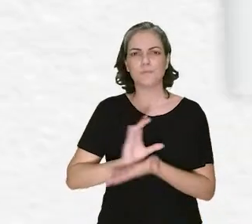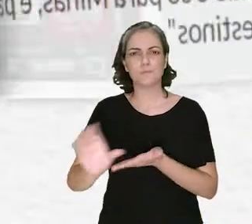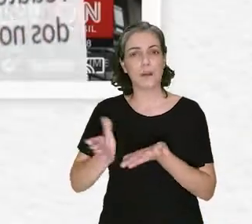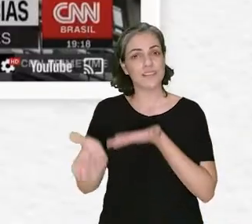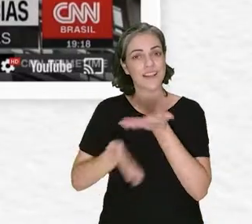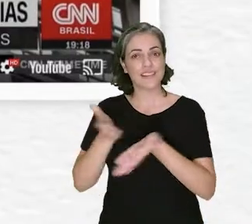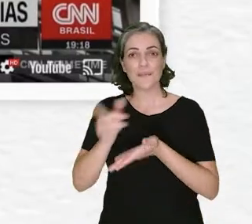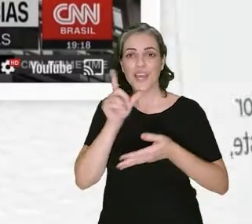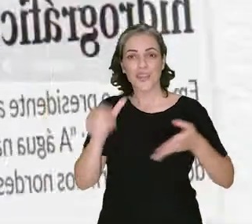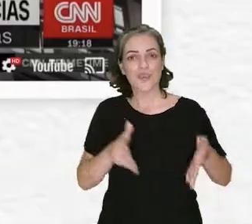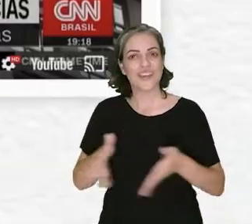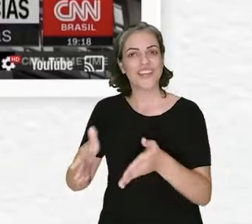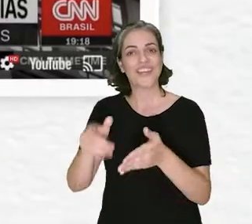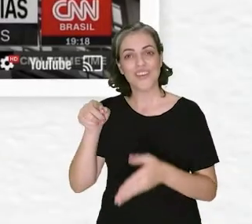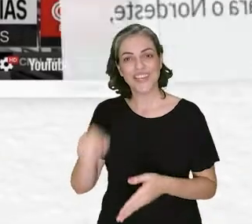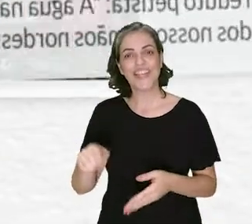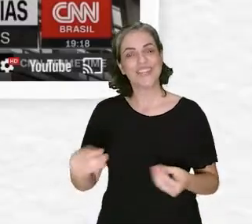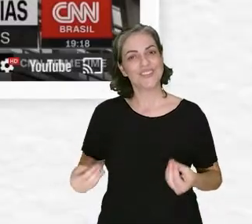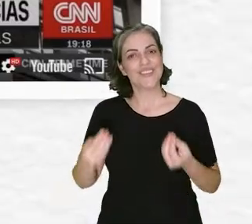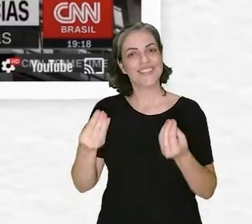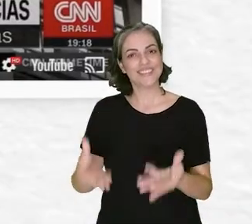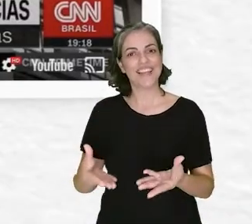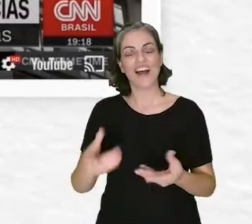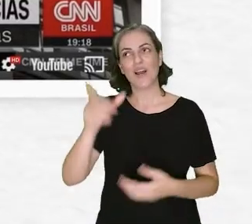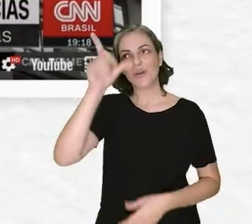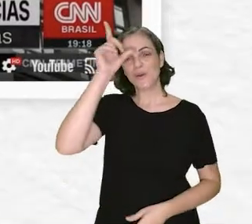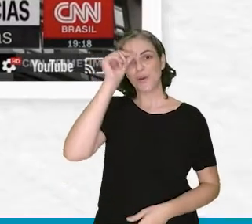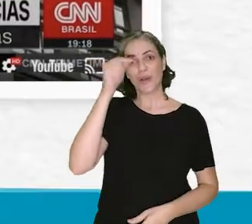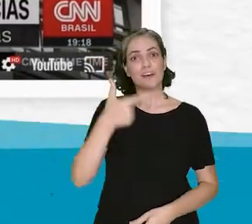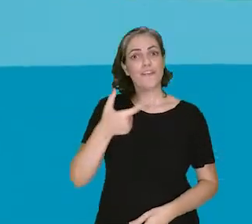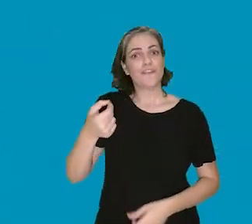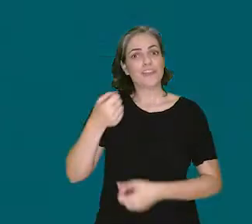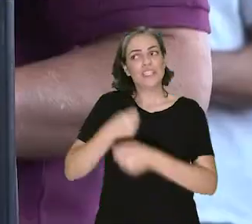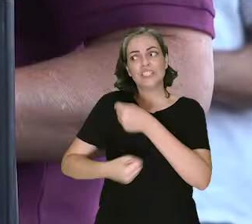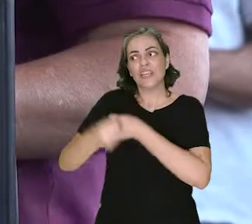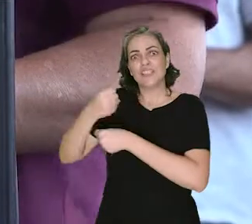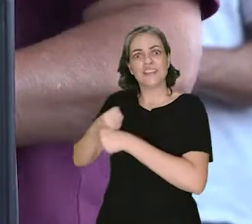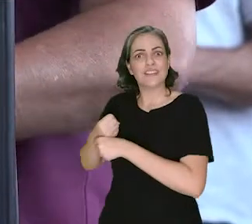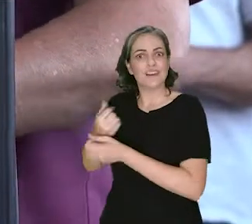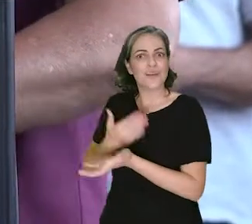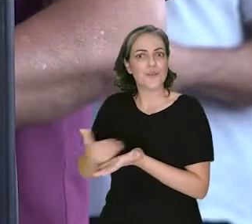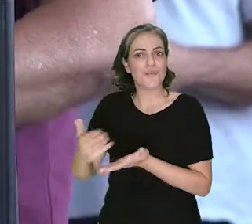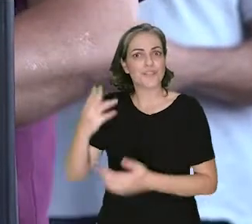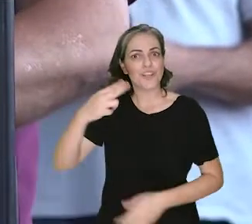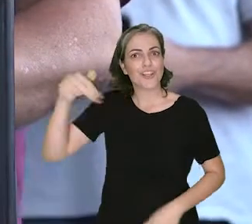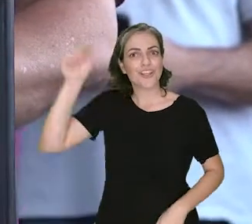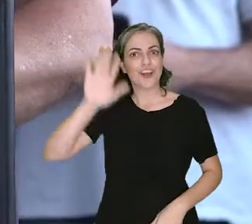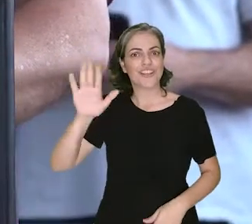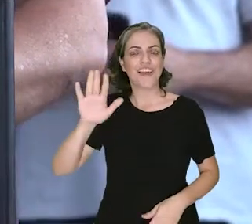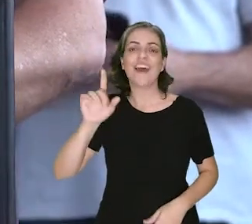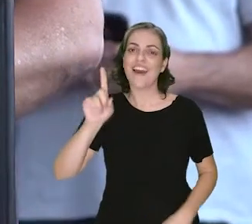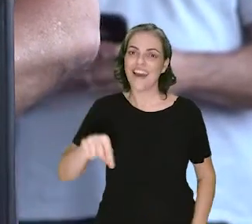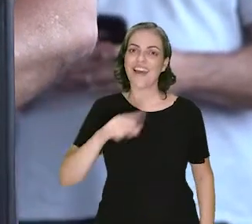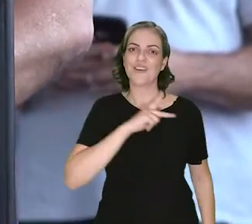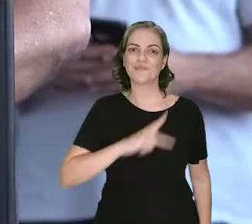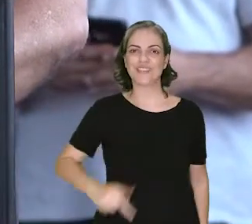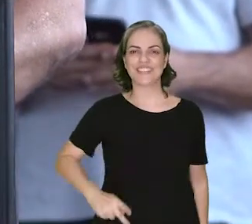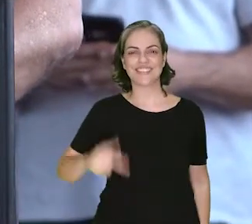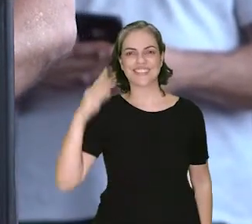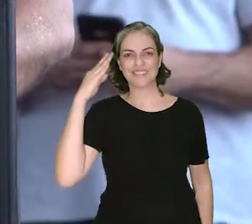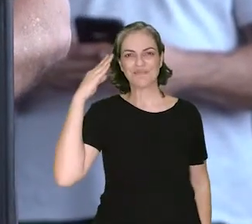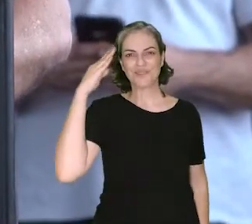revitalizar o rio e resgata a dívida que há 20 anos atrás dividiu o Nordeste brasileiro, do presidente